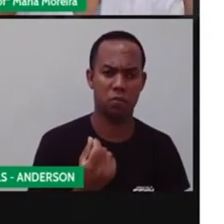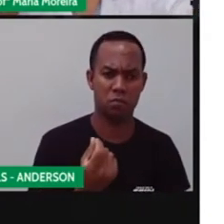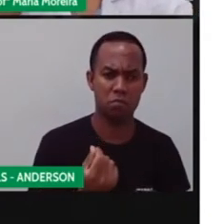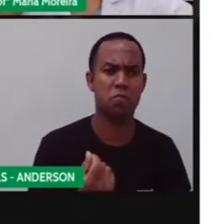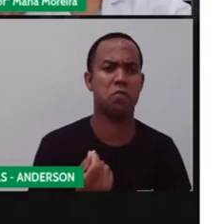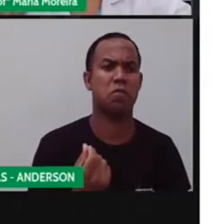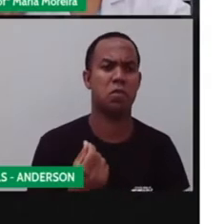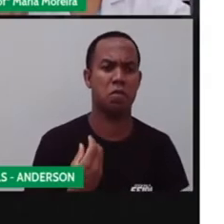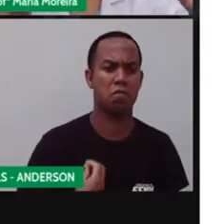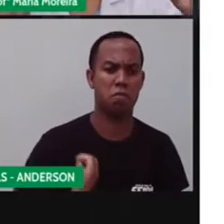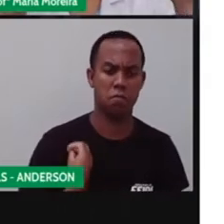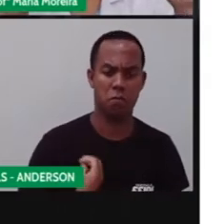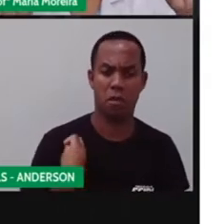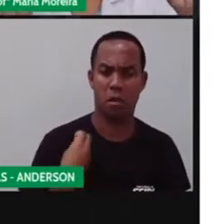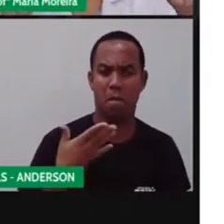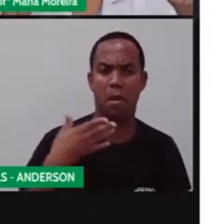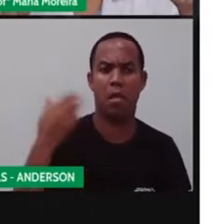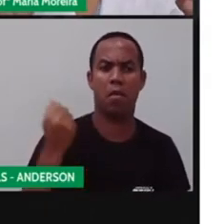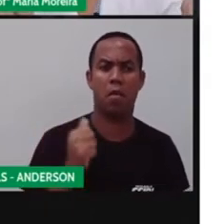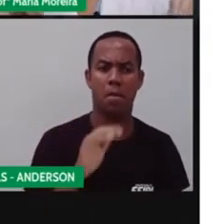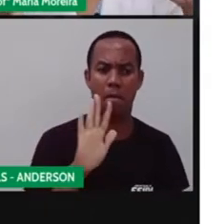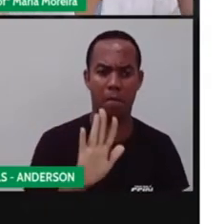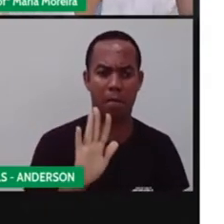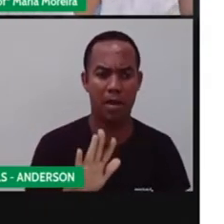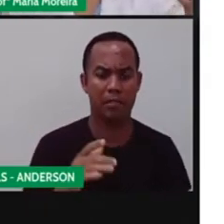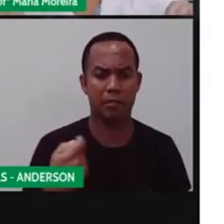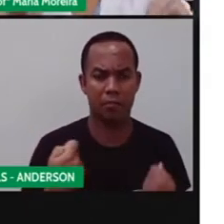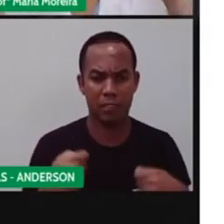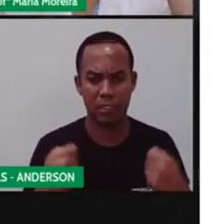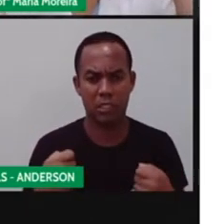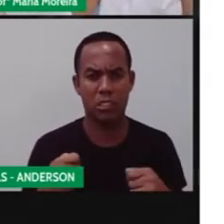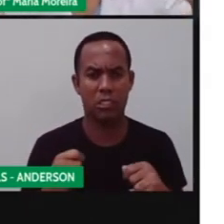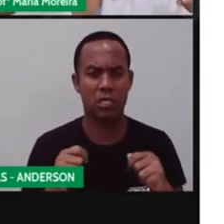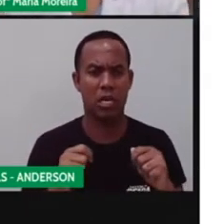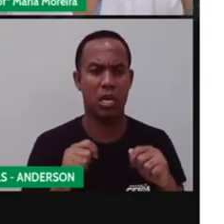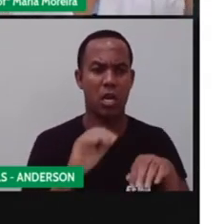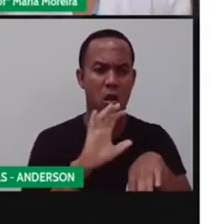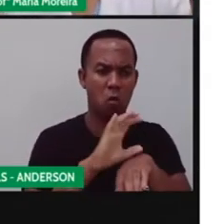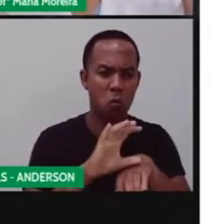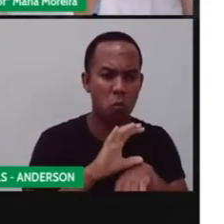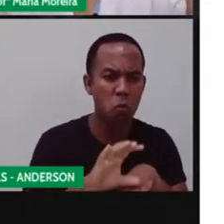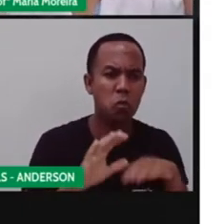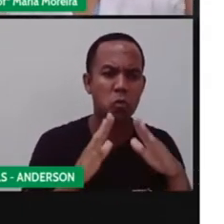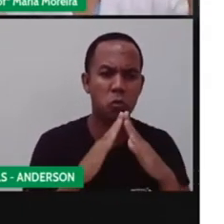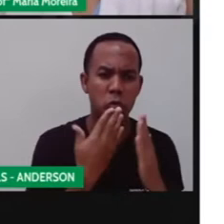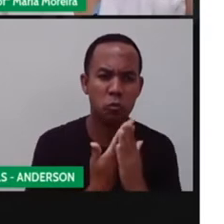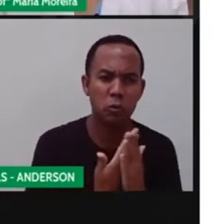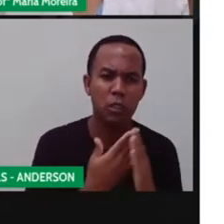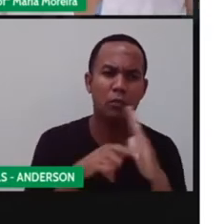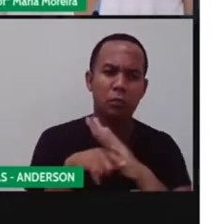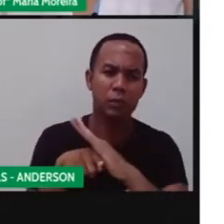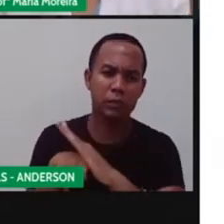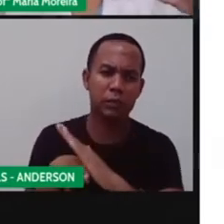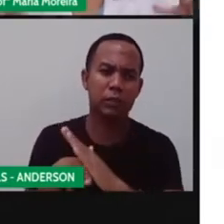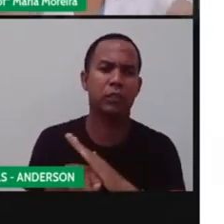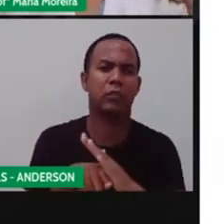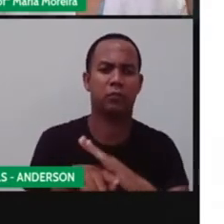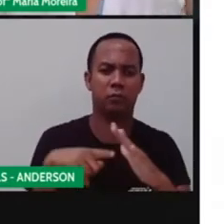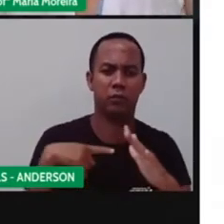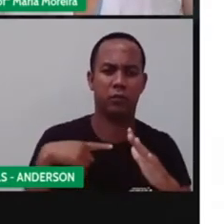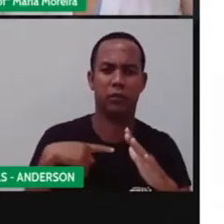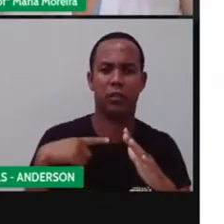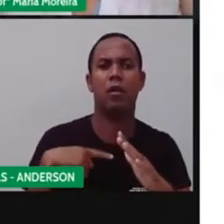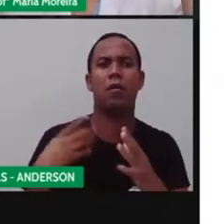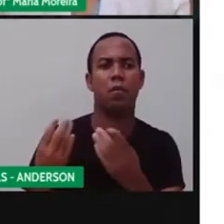financeira, que têm esse dinheiro, mas que precisam o quê? Estão sempre fazendo atividades, atividades, estudando mais e mais e mais, curso,